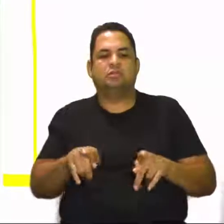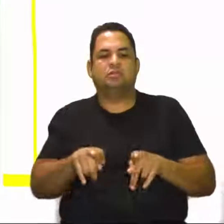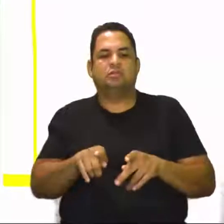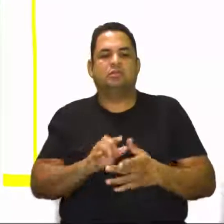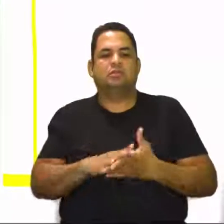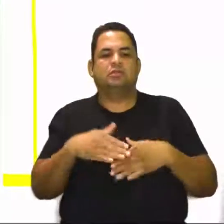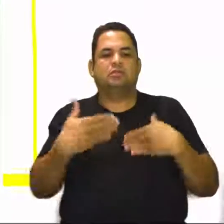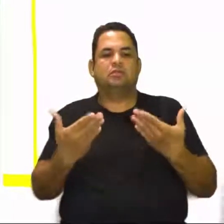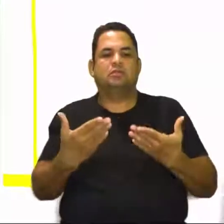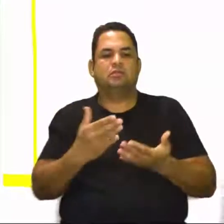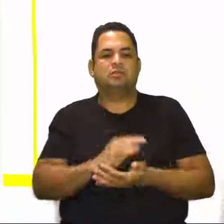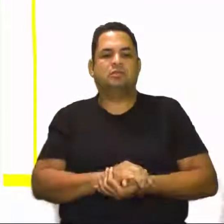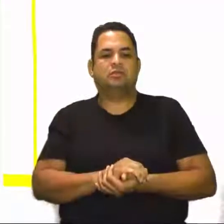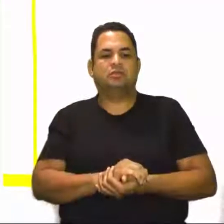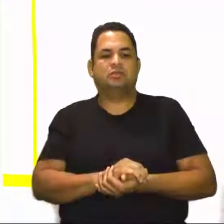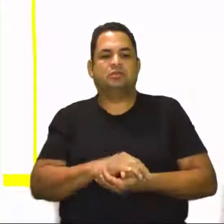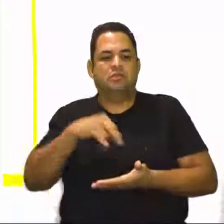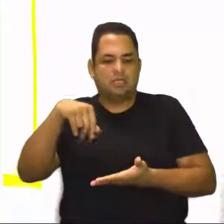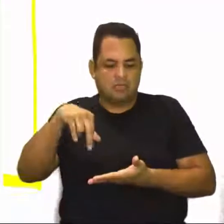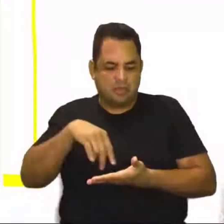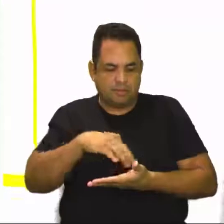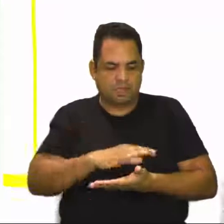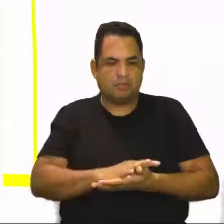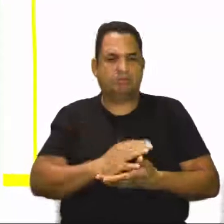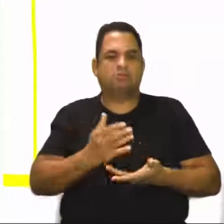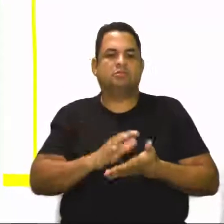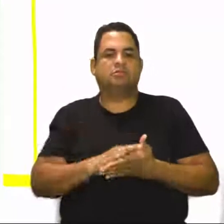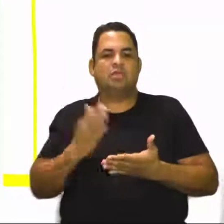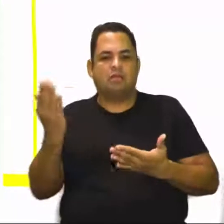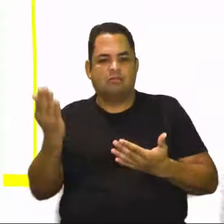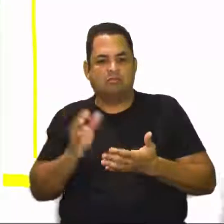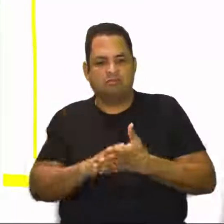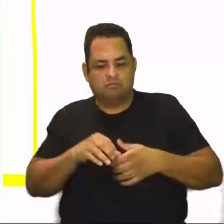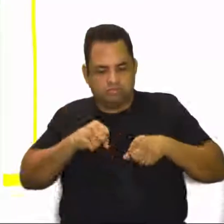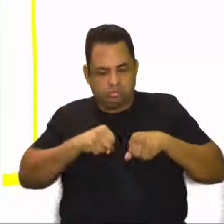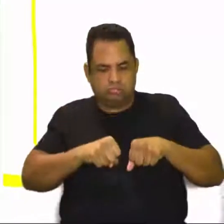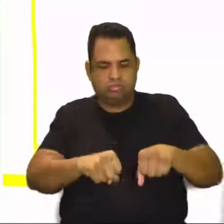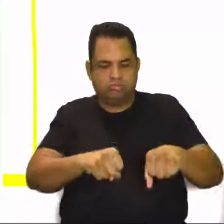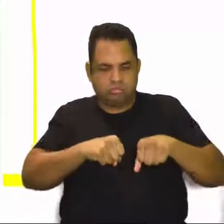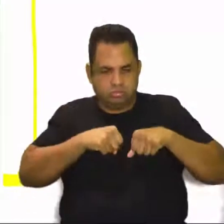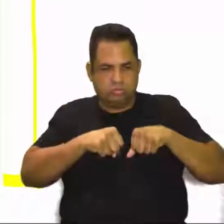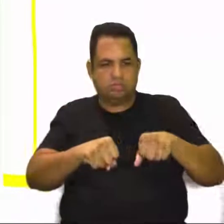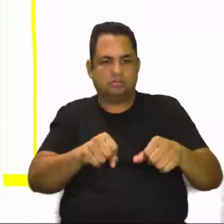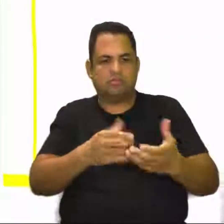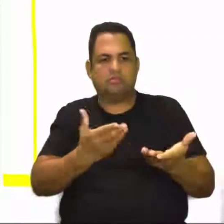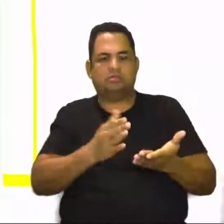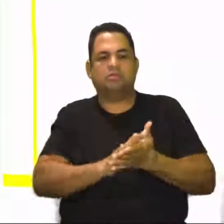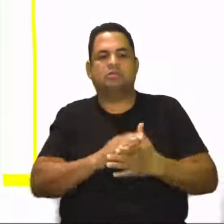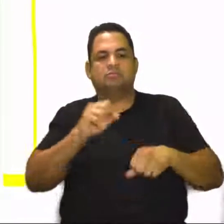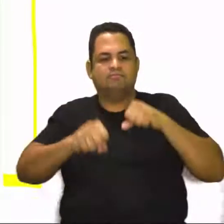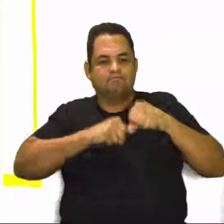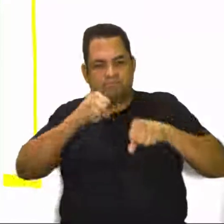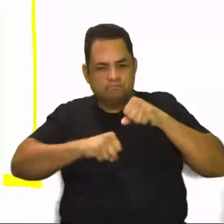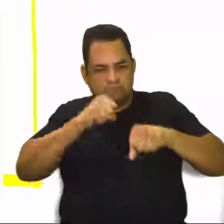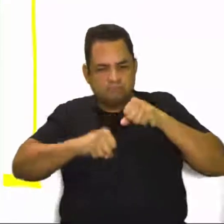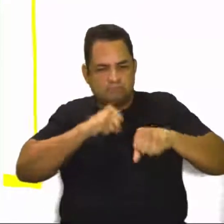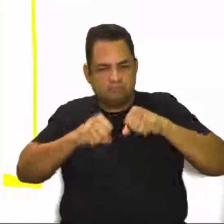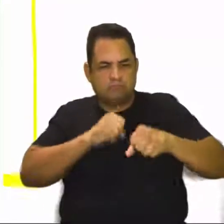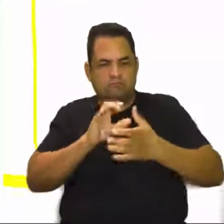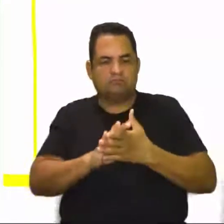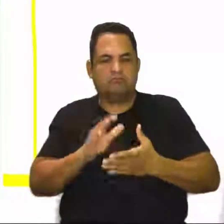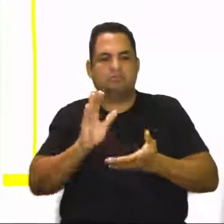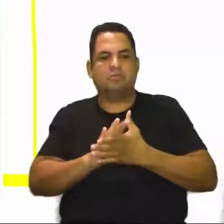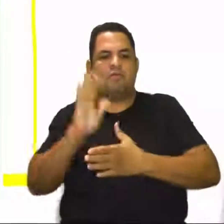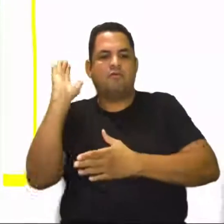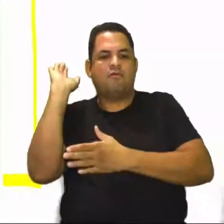normal, como por exemplo, caminhar rapidamente, cortar a grama do jardim, pedalar em ritmo moderado ou até mesmo